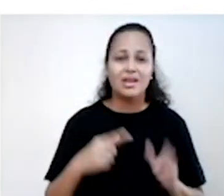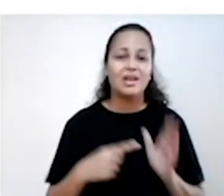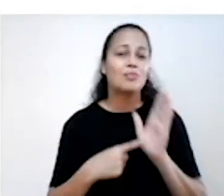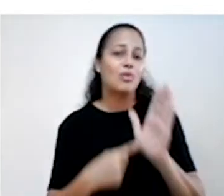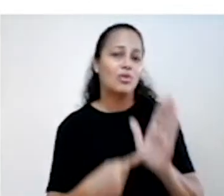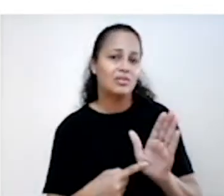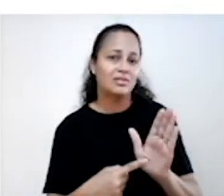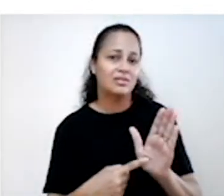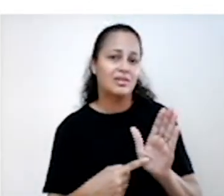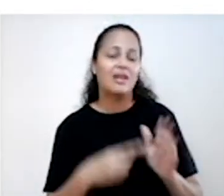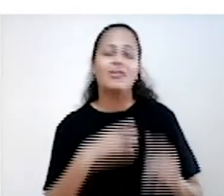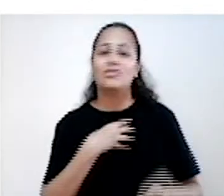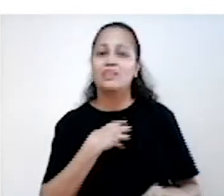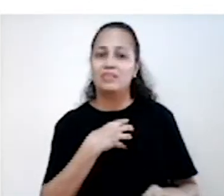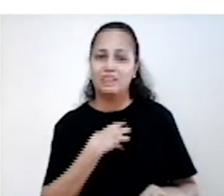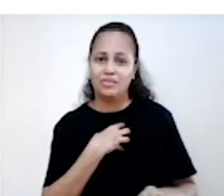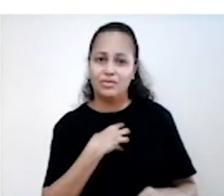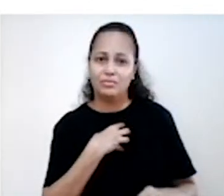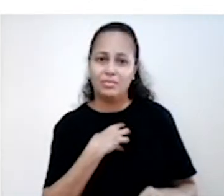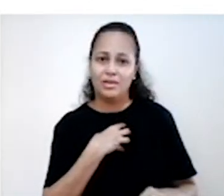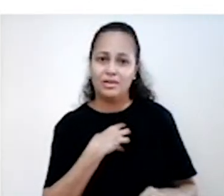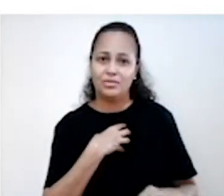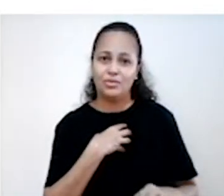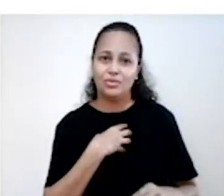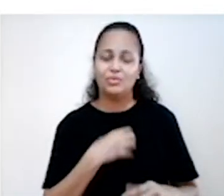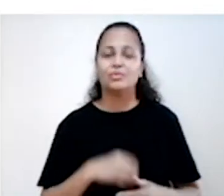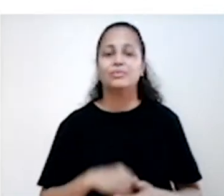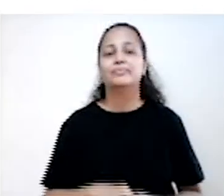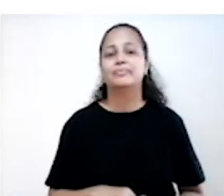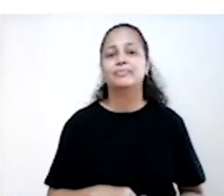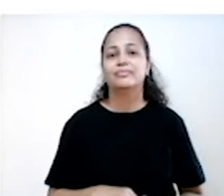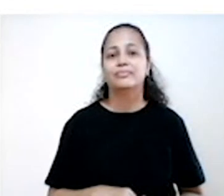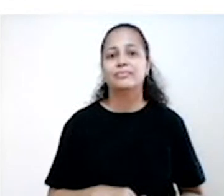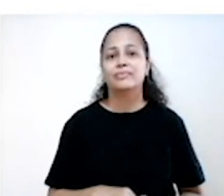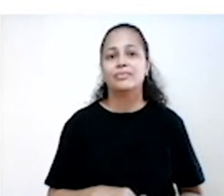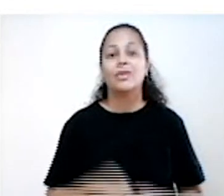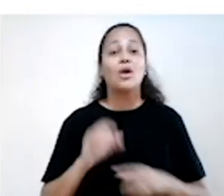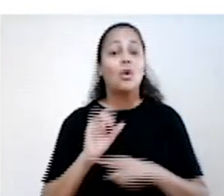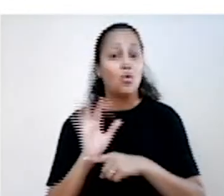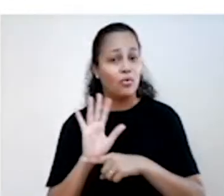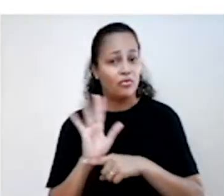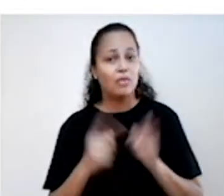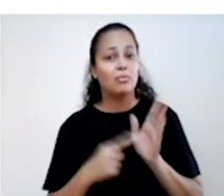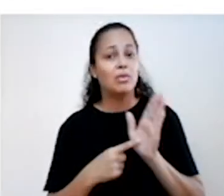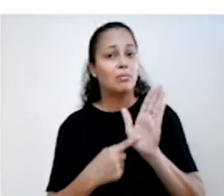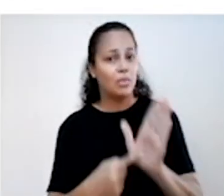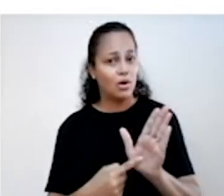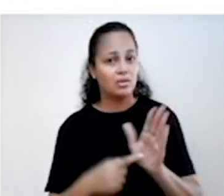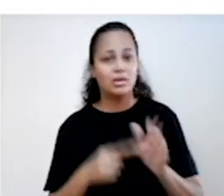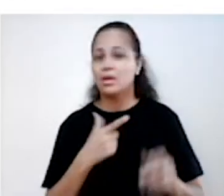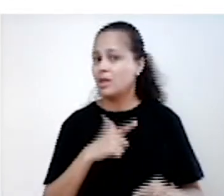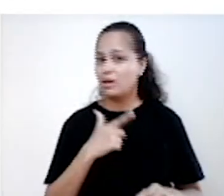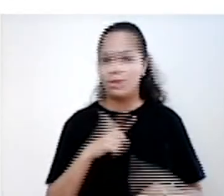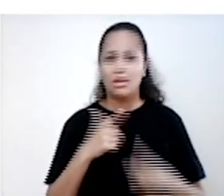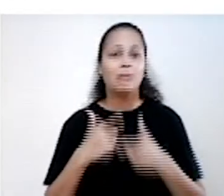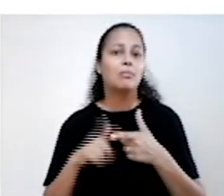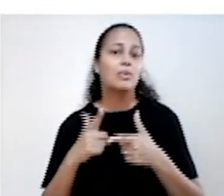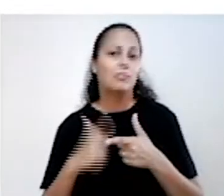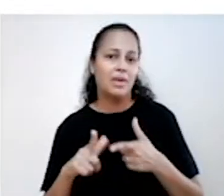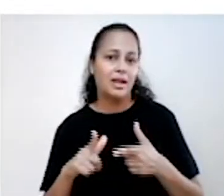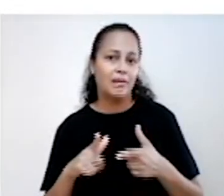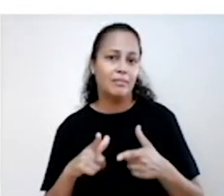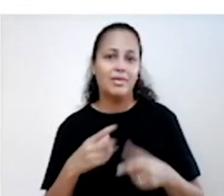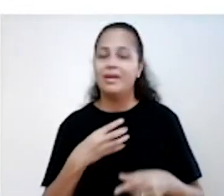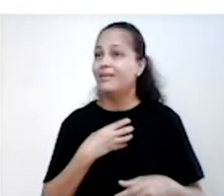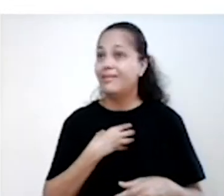suas lembranças mais significativas tornam-se indiferentes. O filme mostra que não há problema em não se sentir